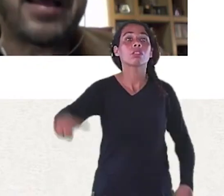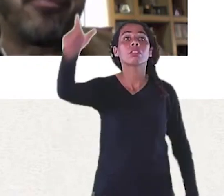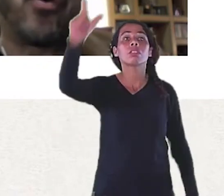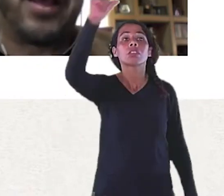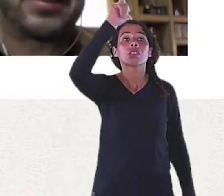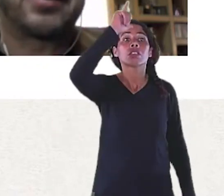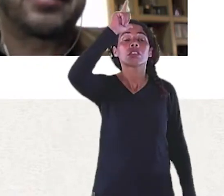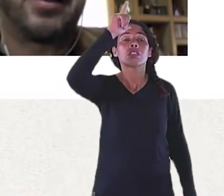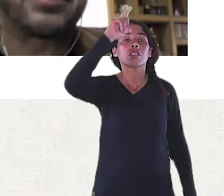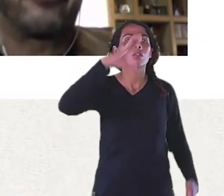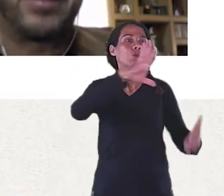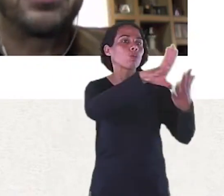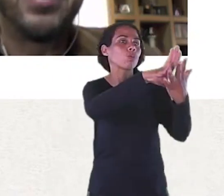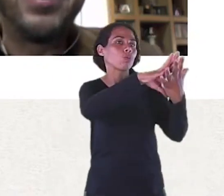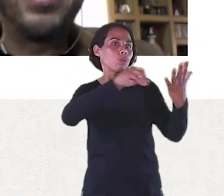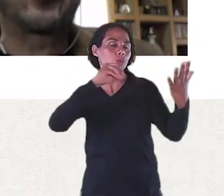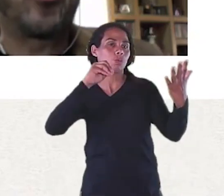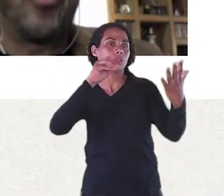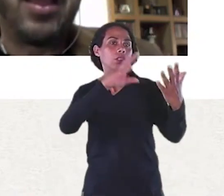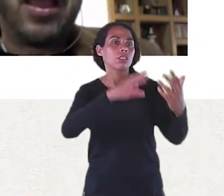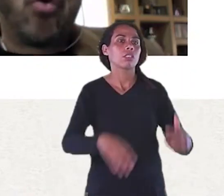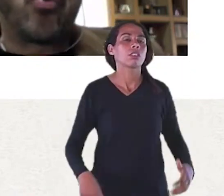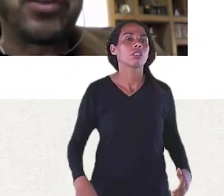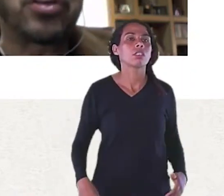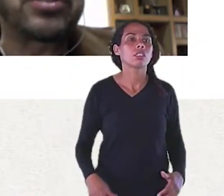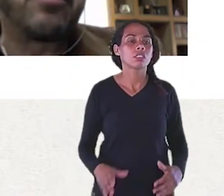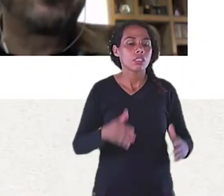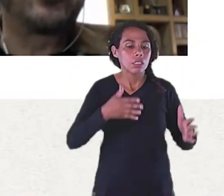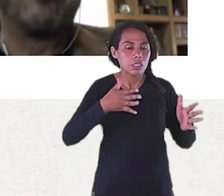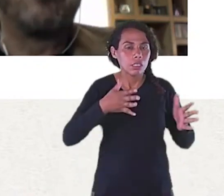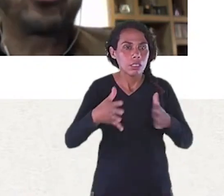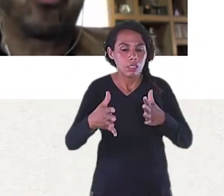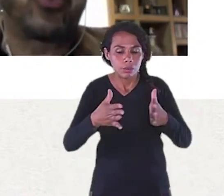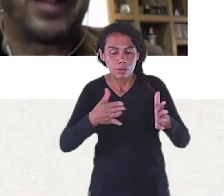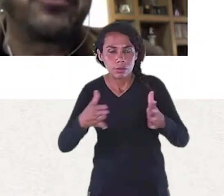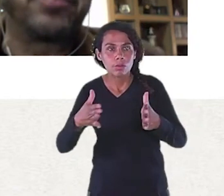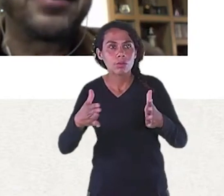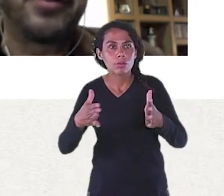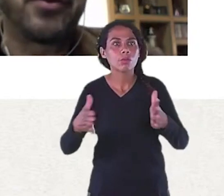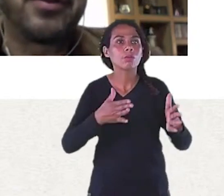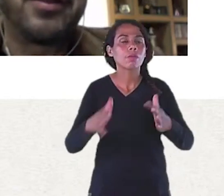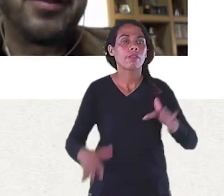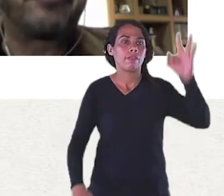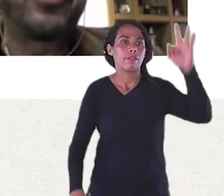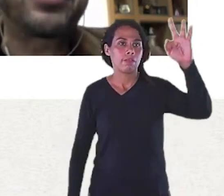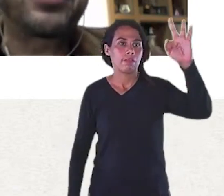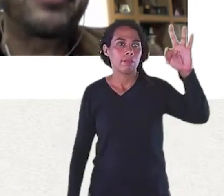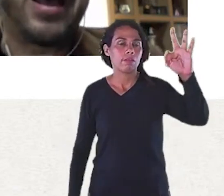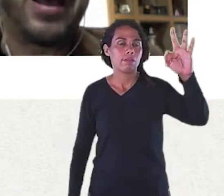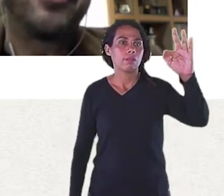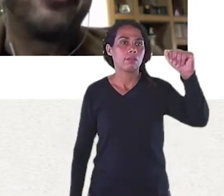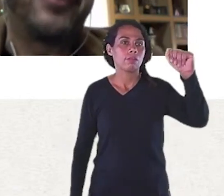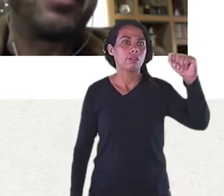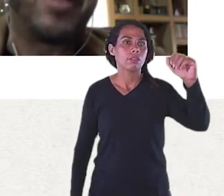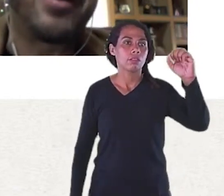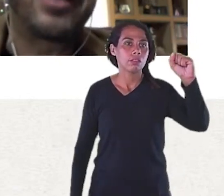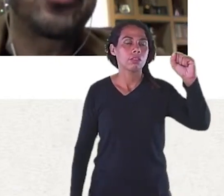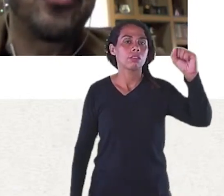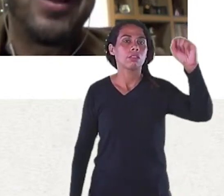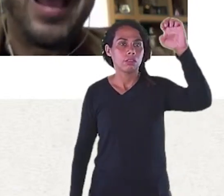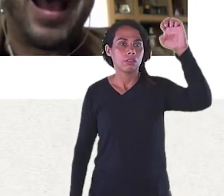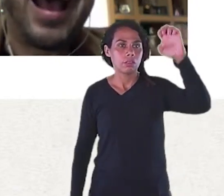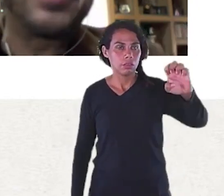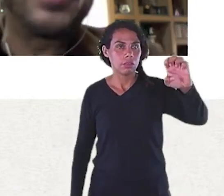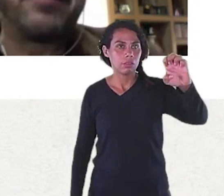Acabou Essa fase E entrou O que nós chamamos De multiculturalismo brasileiro Por isso que elas viraram Verde,